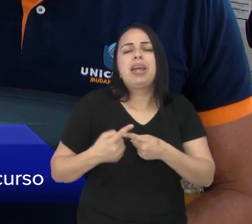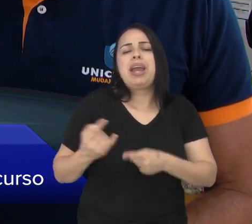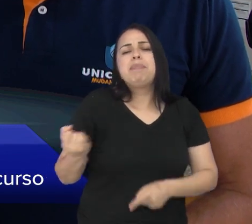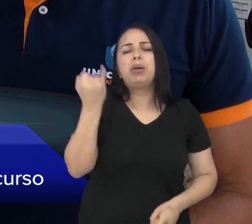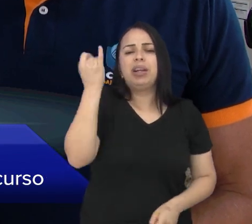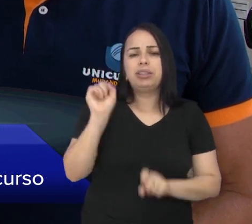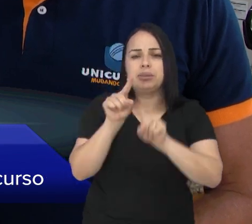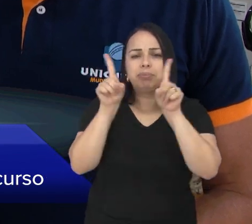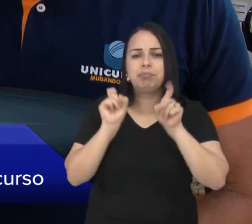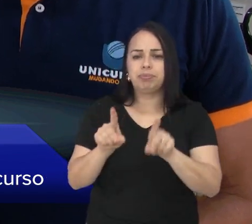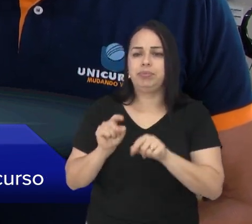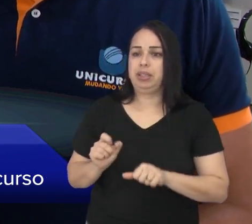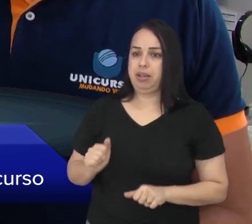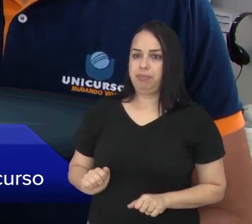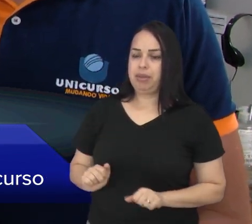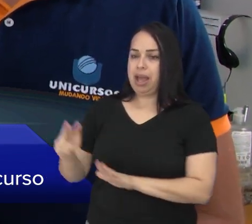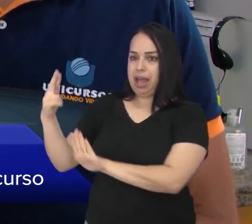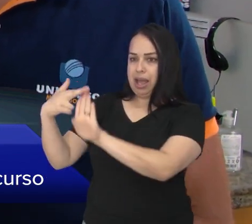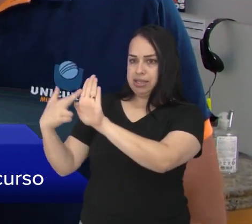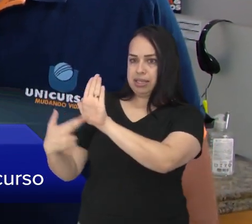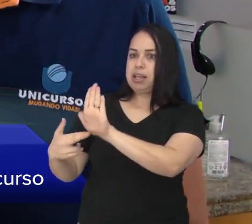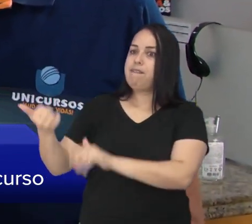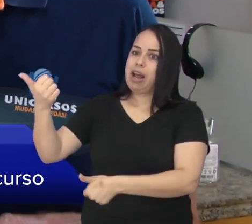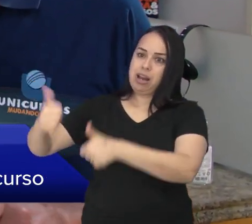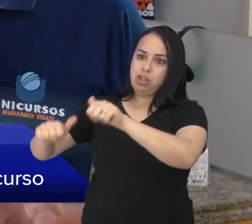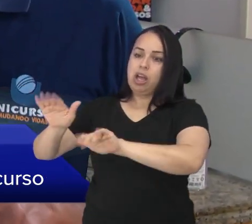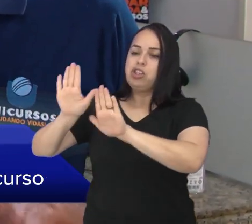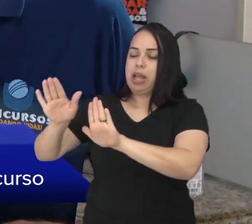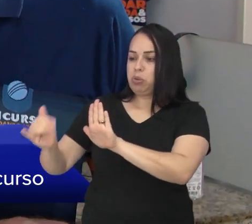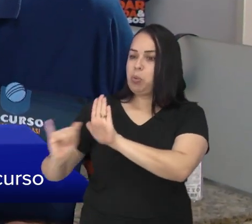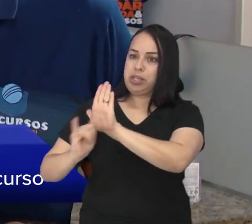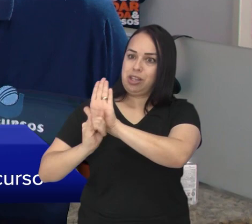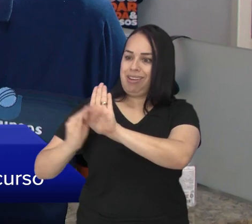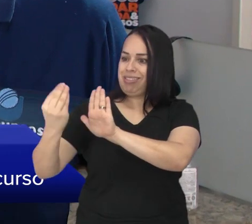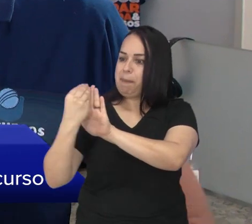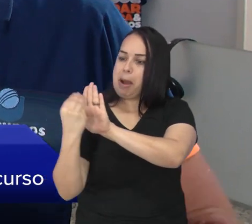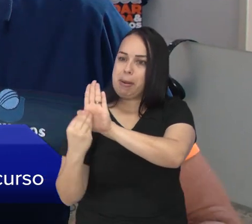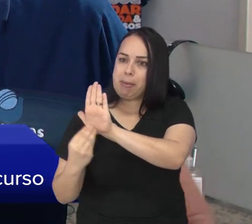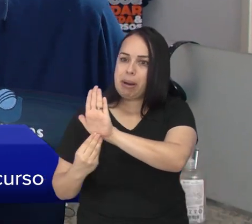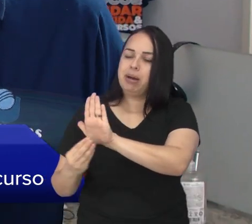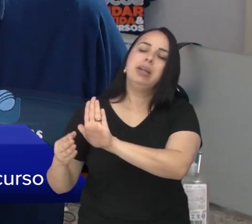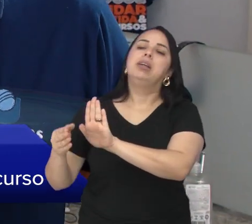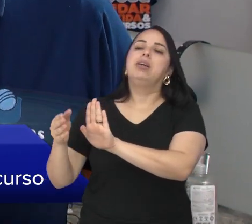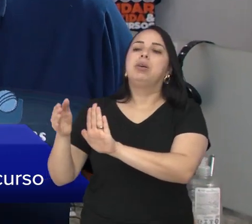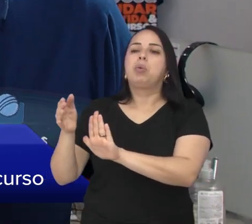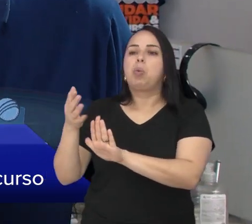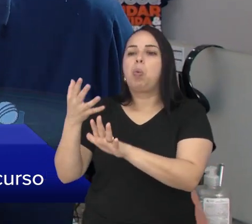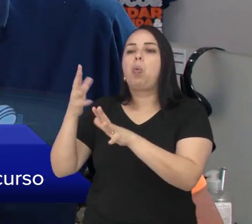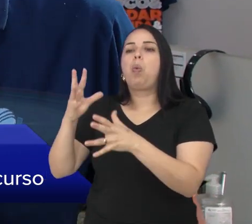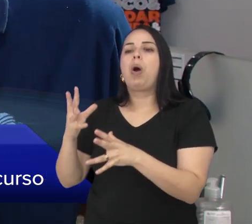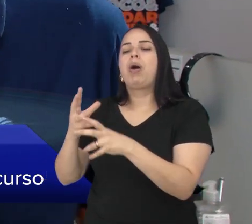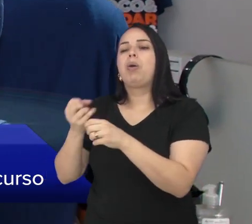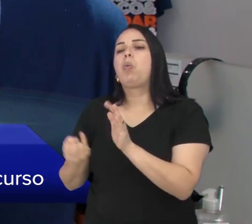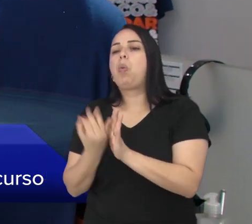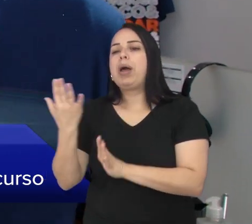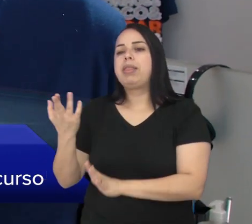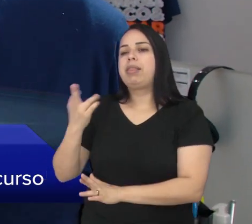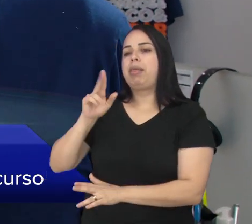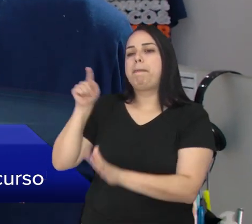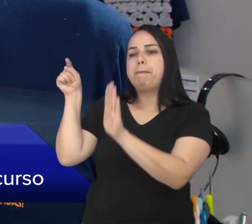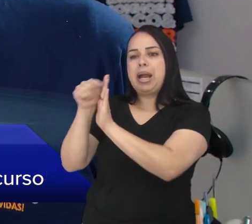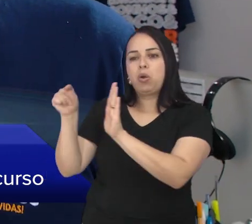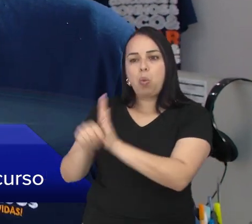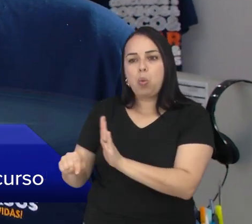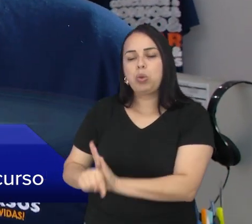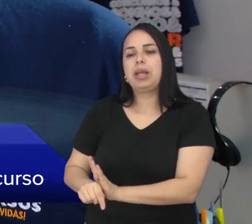é importante saber disso? É, o critério de avaliação, ele já vem escrito no edital. Então, vão ser tantas questões de tal disciplina, tal peso.